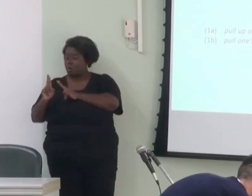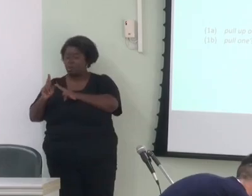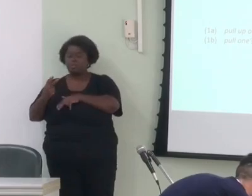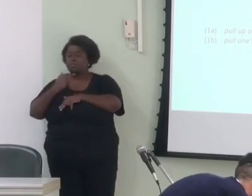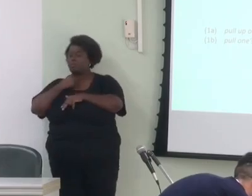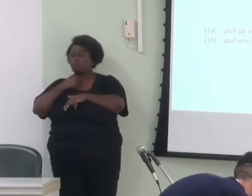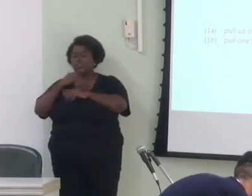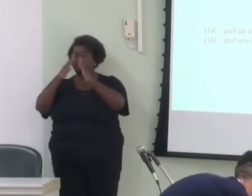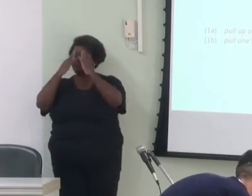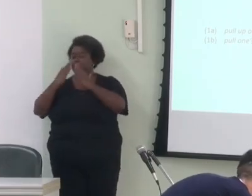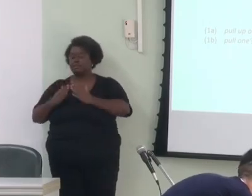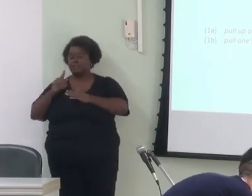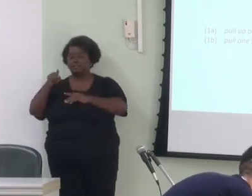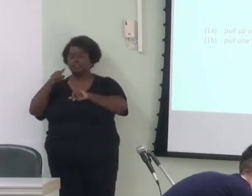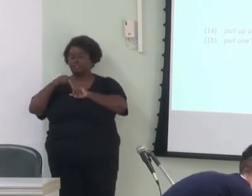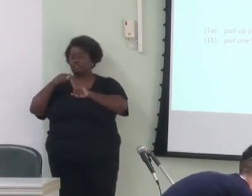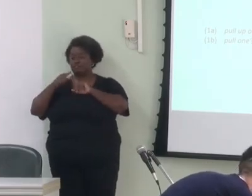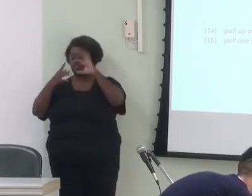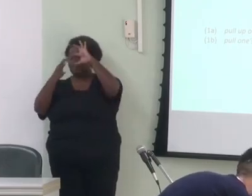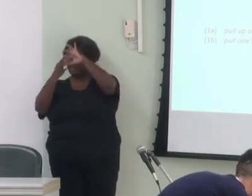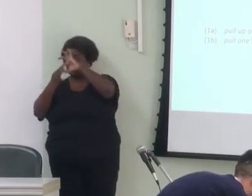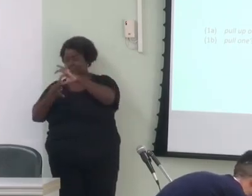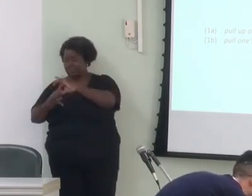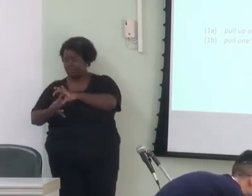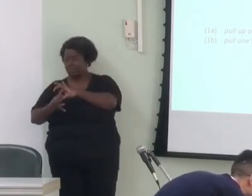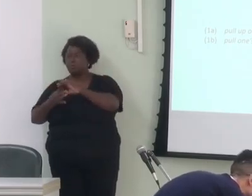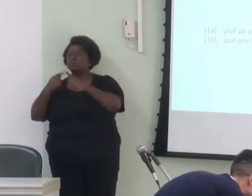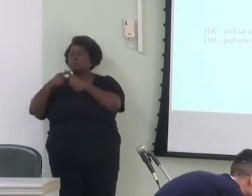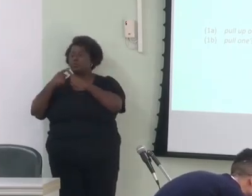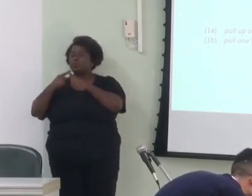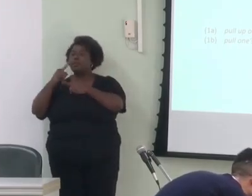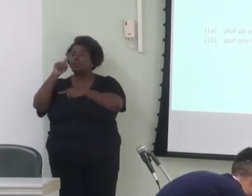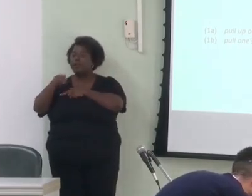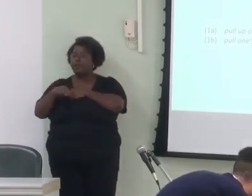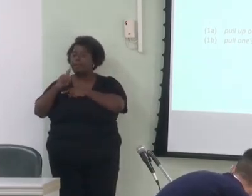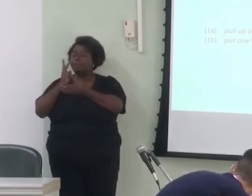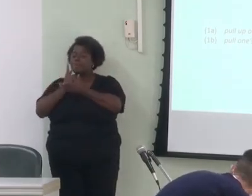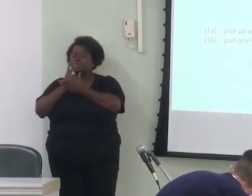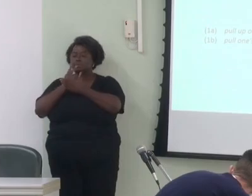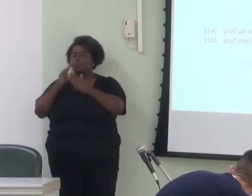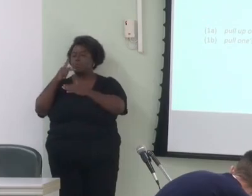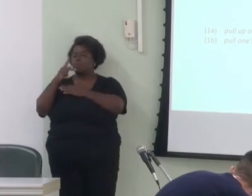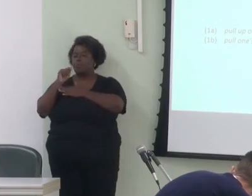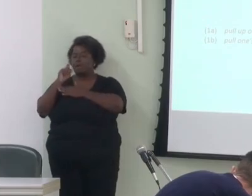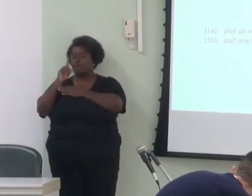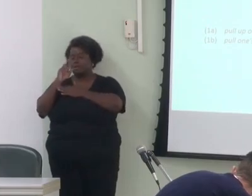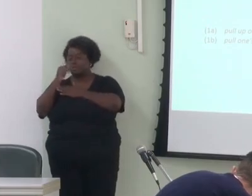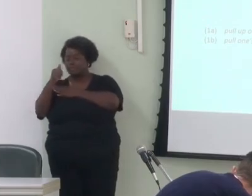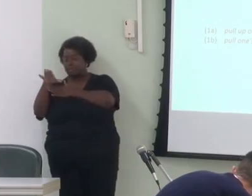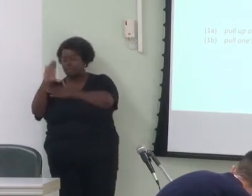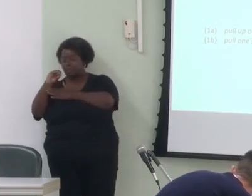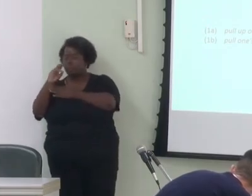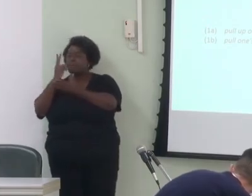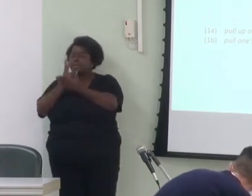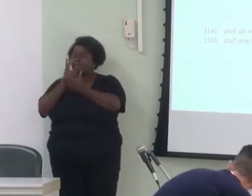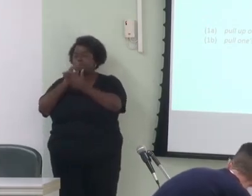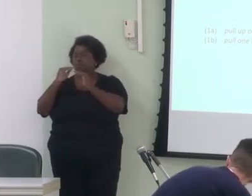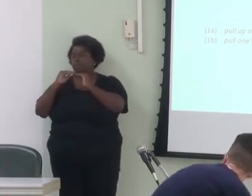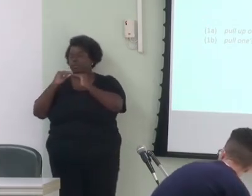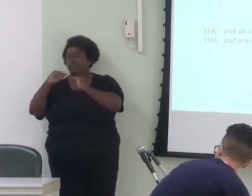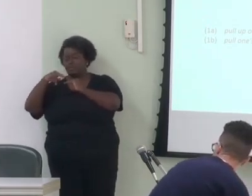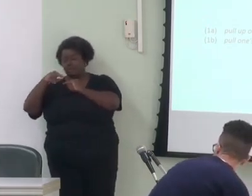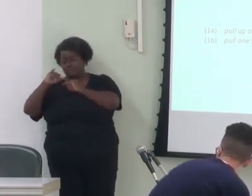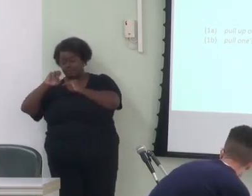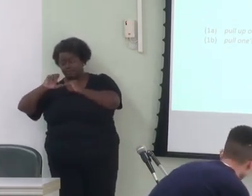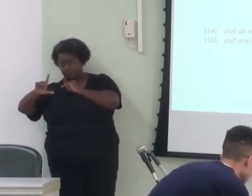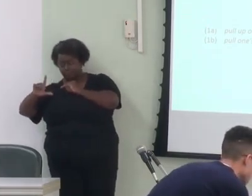analisada por esse tipo de ligação já que se trata de um mesmo padrão subespecificado no mesmo nível assumir que essa